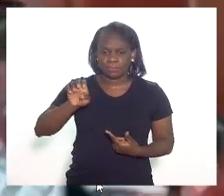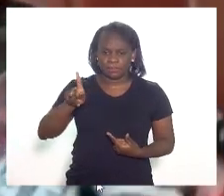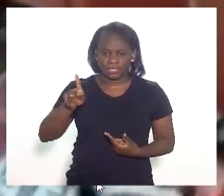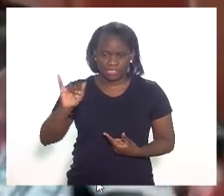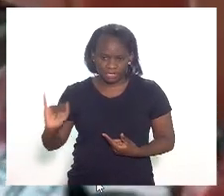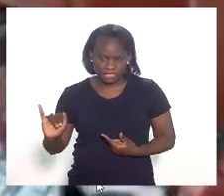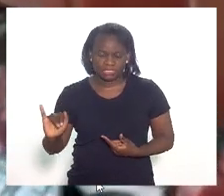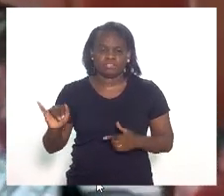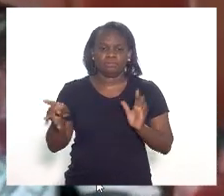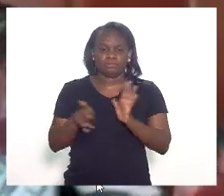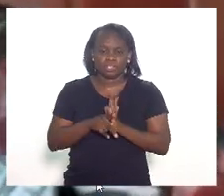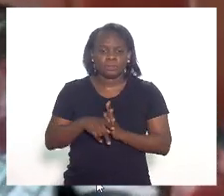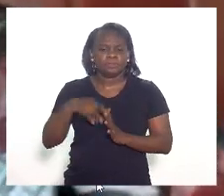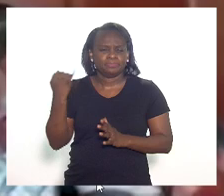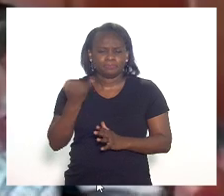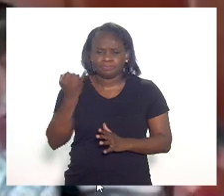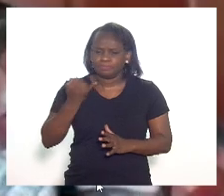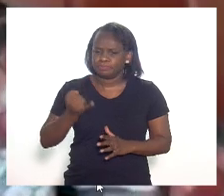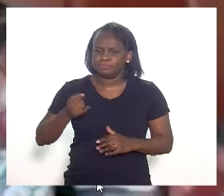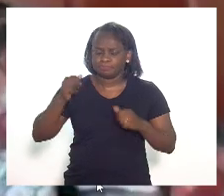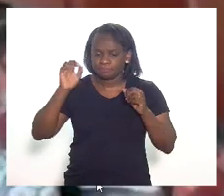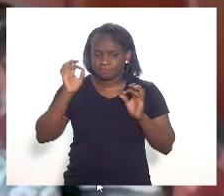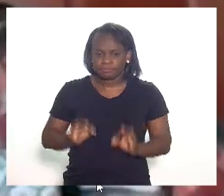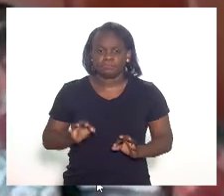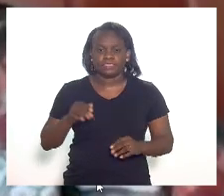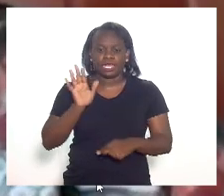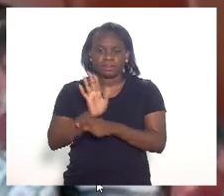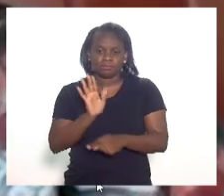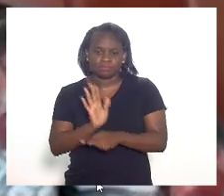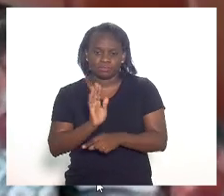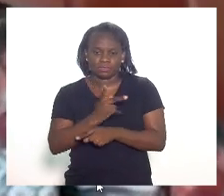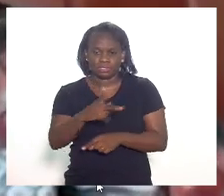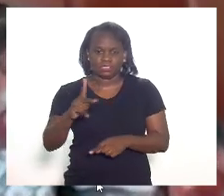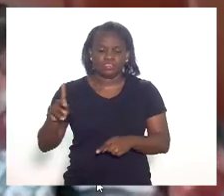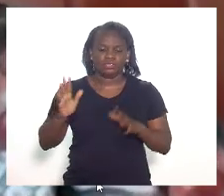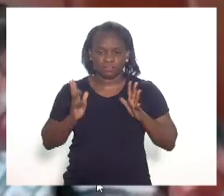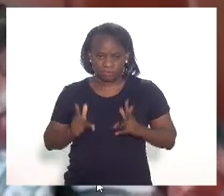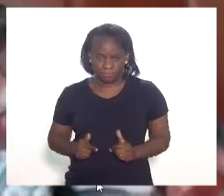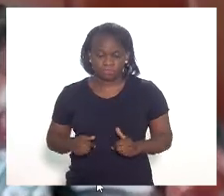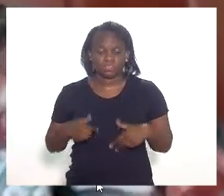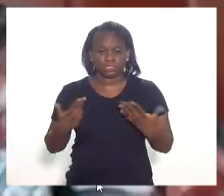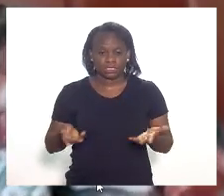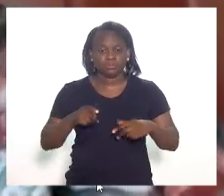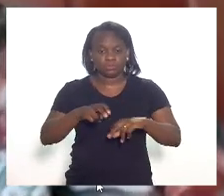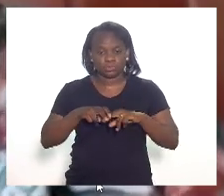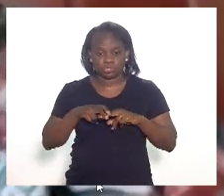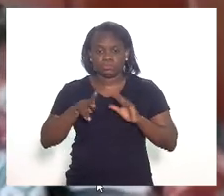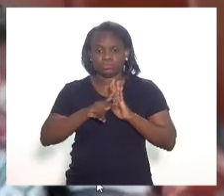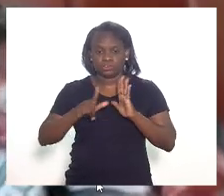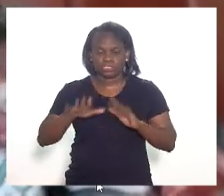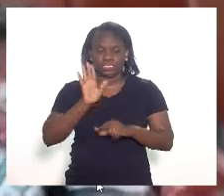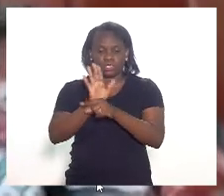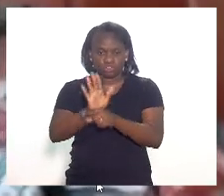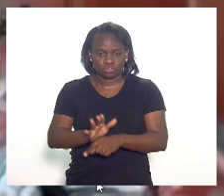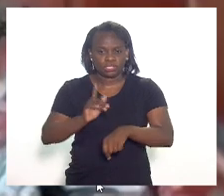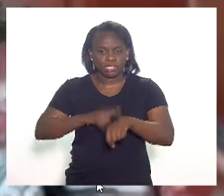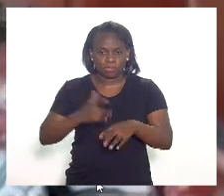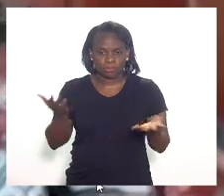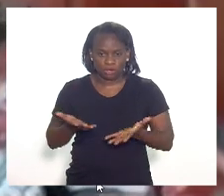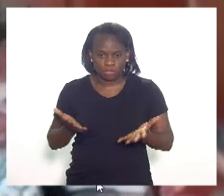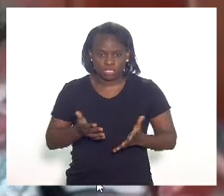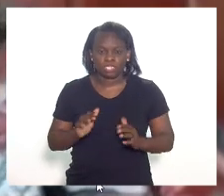proteção individual é crucial para a sua proteção sanitária. É nesse sentido que o projeto contribui para o atual momento,